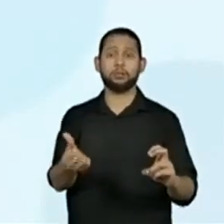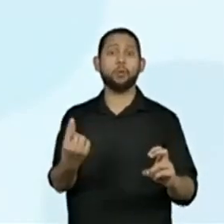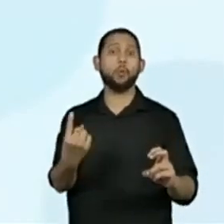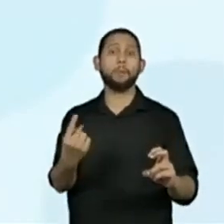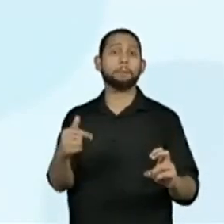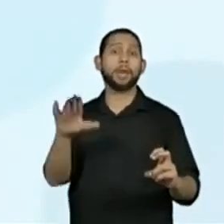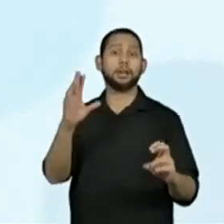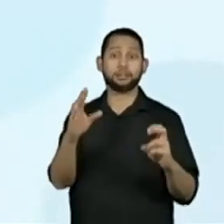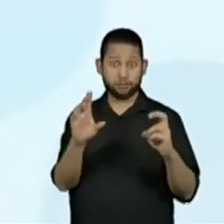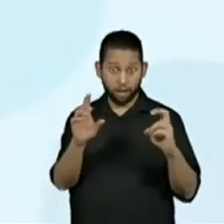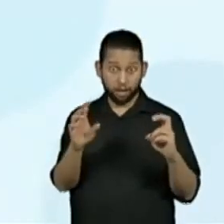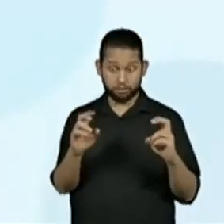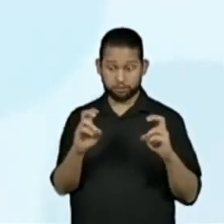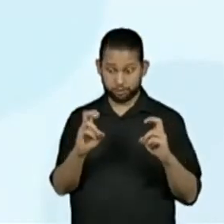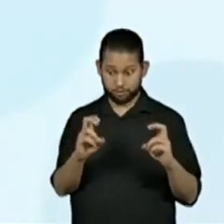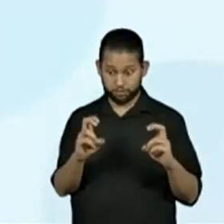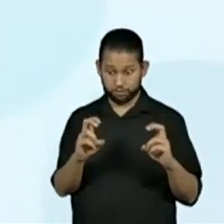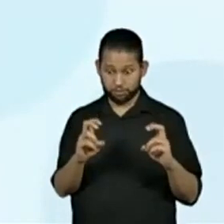Pois tem